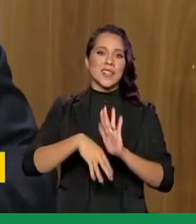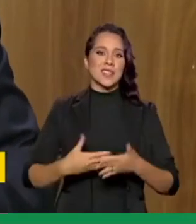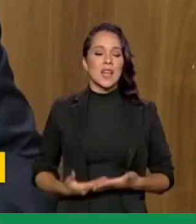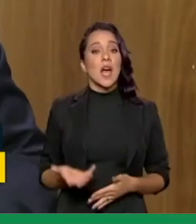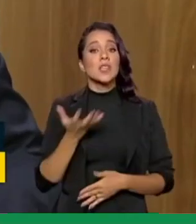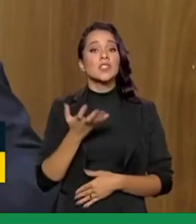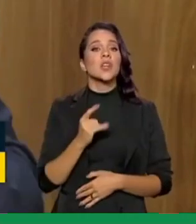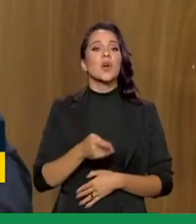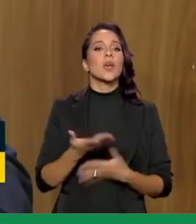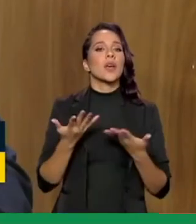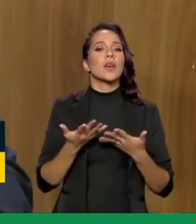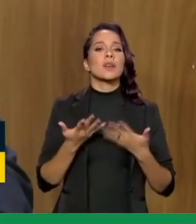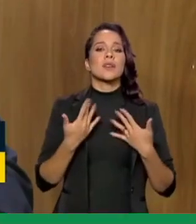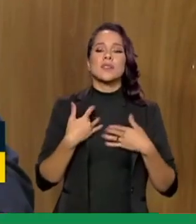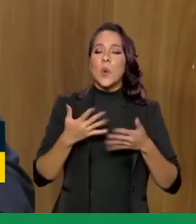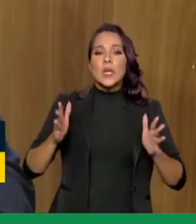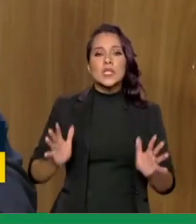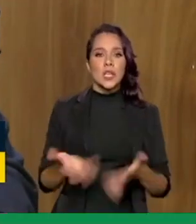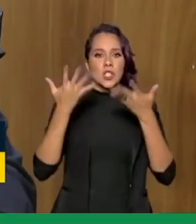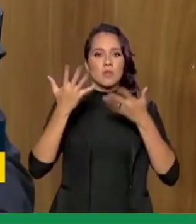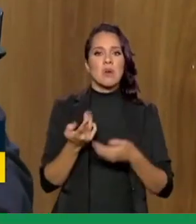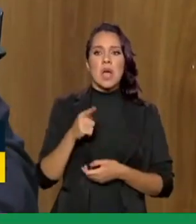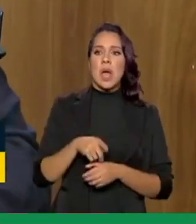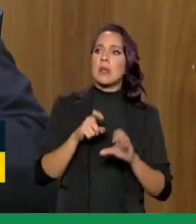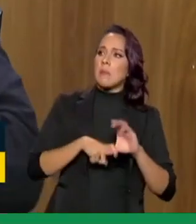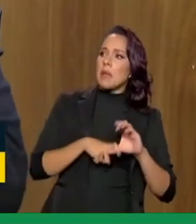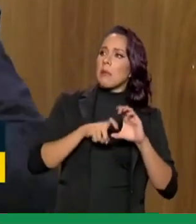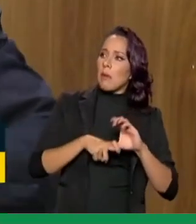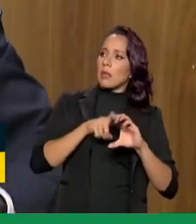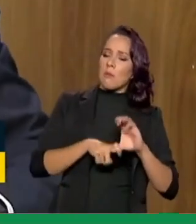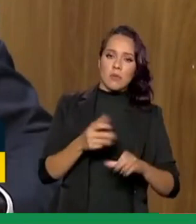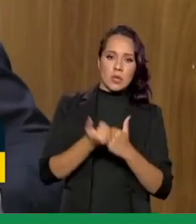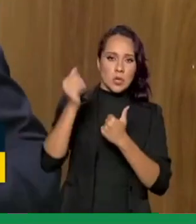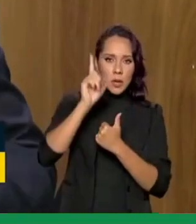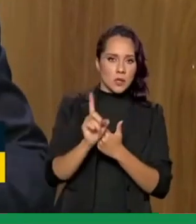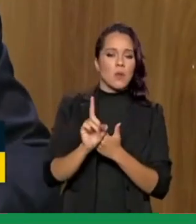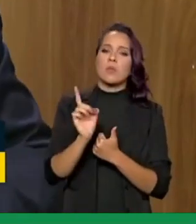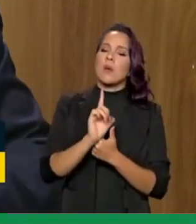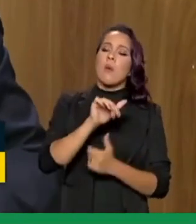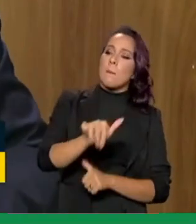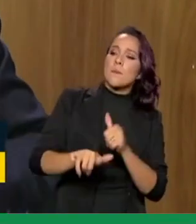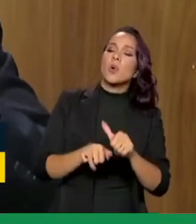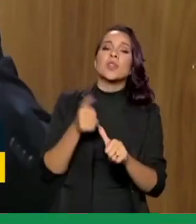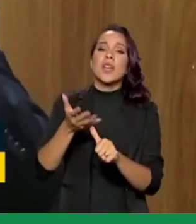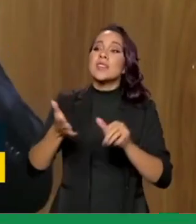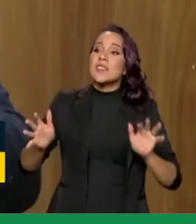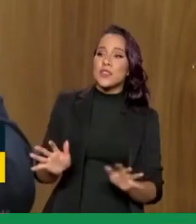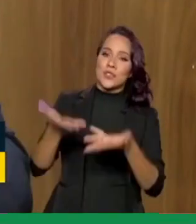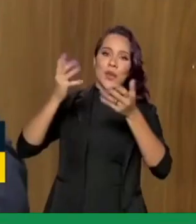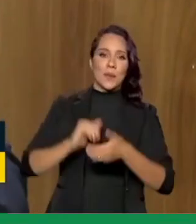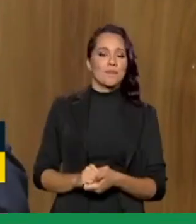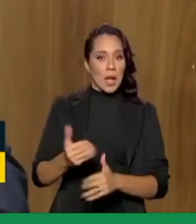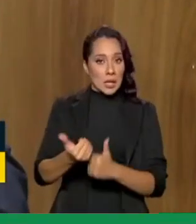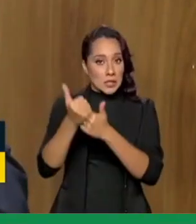Nós queremos ser o trampolim na vida dessas pessoas e não a âncora. Então, essa mudança de conceito trazendo a